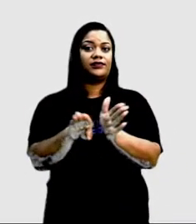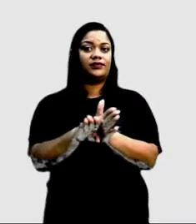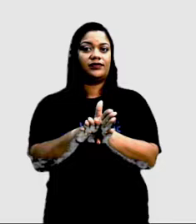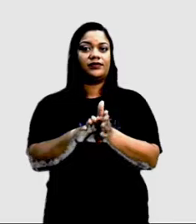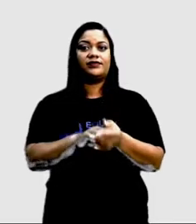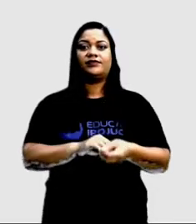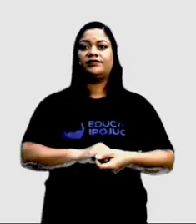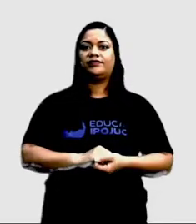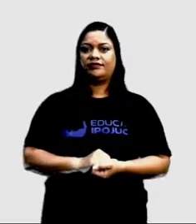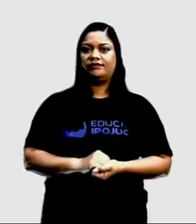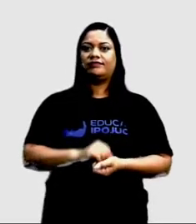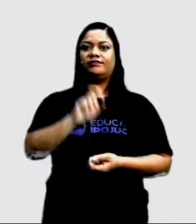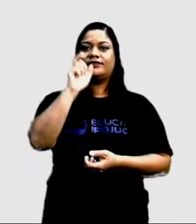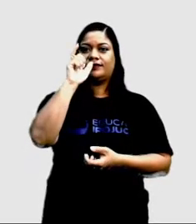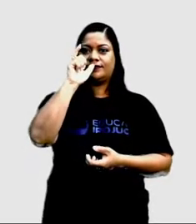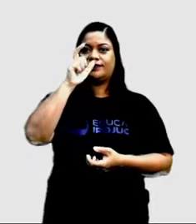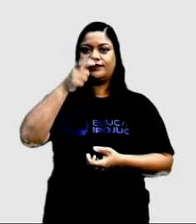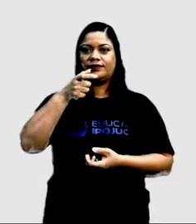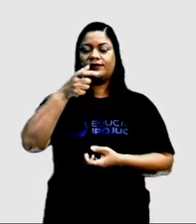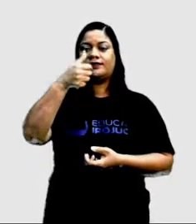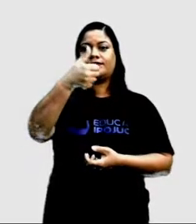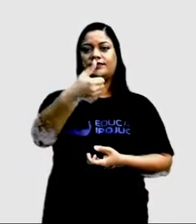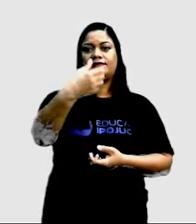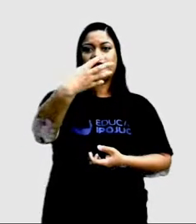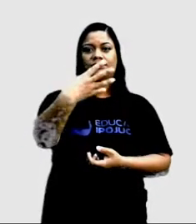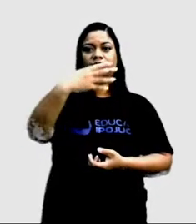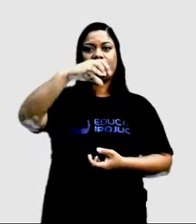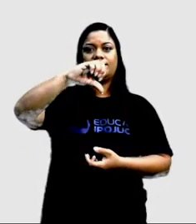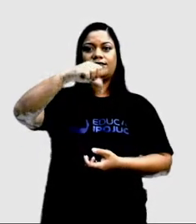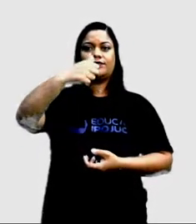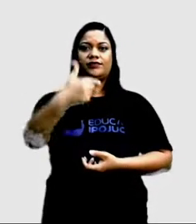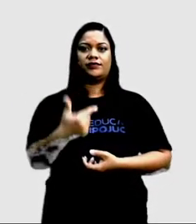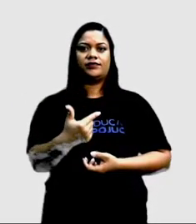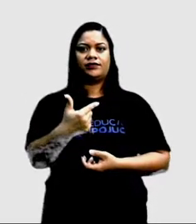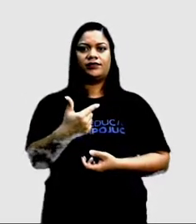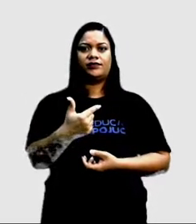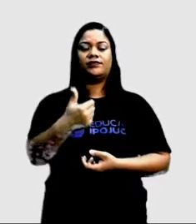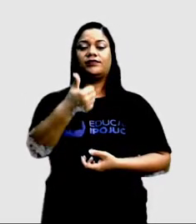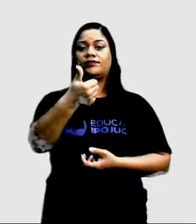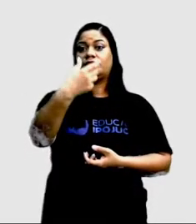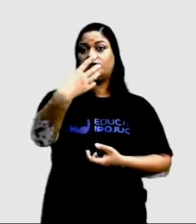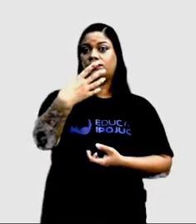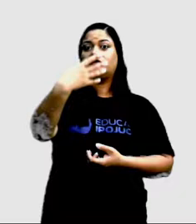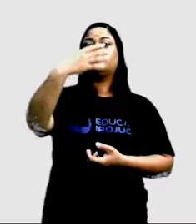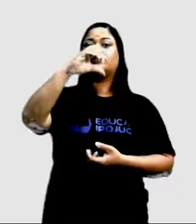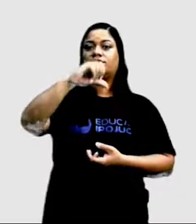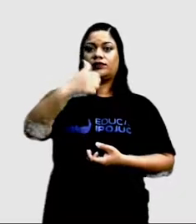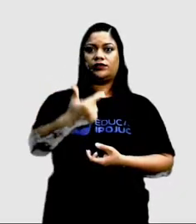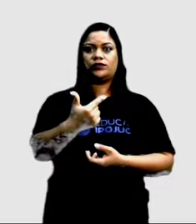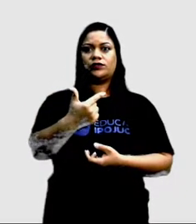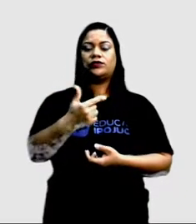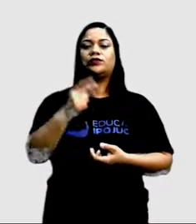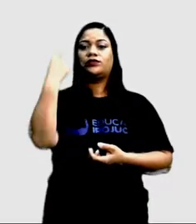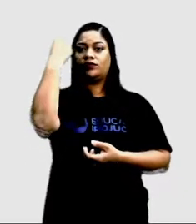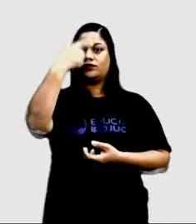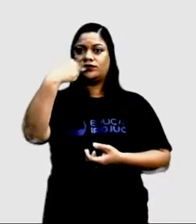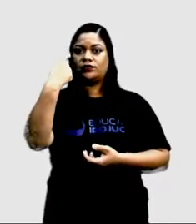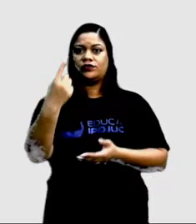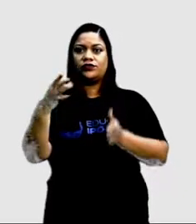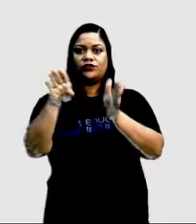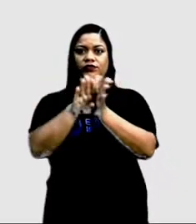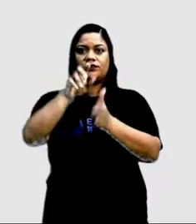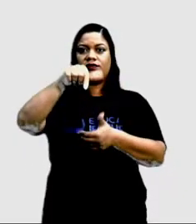com o Cristóvão Colombo em 1492. Então, em 1492, os espanhóis vão chegar